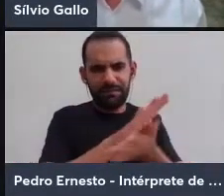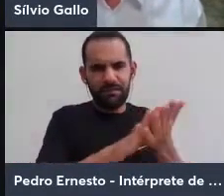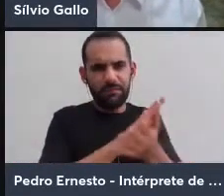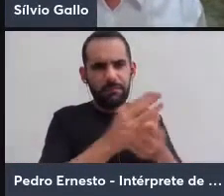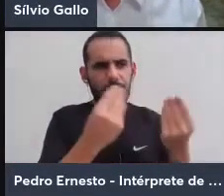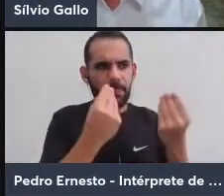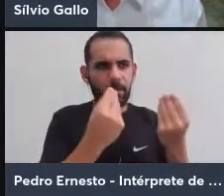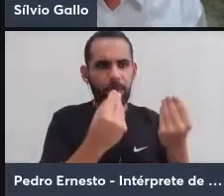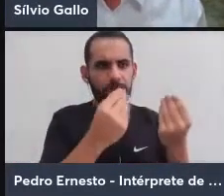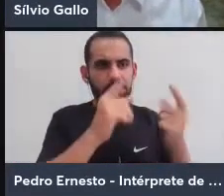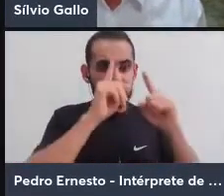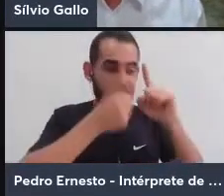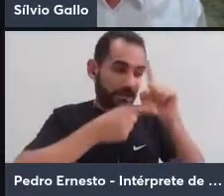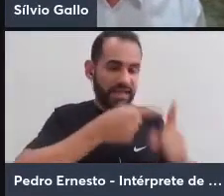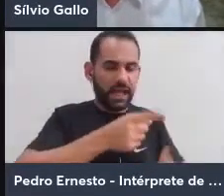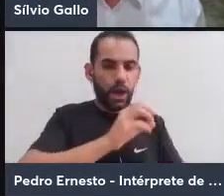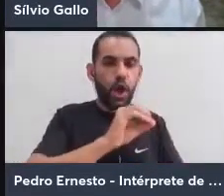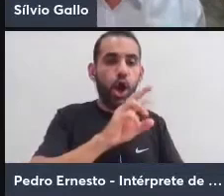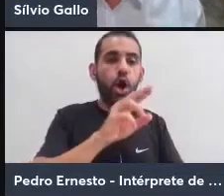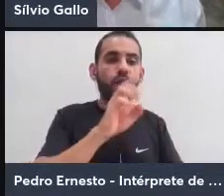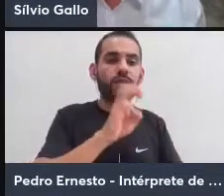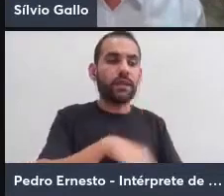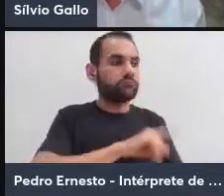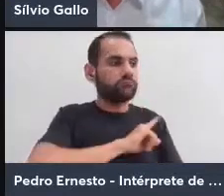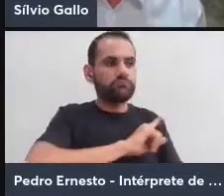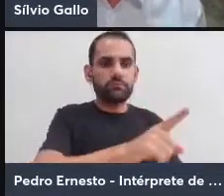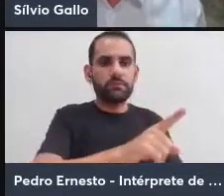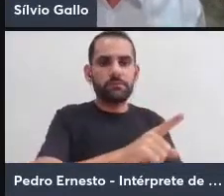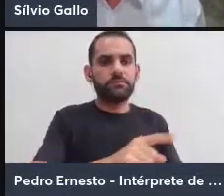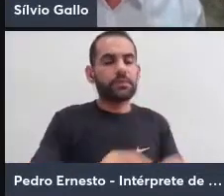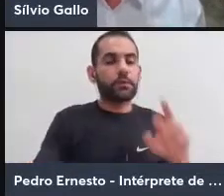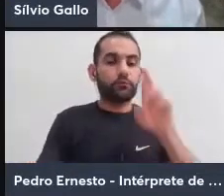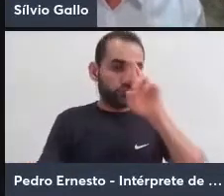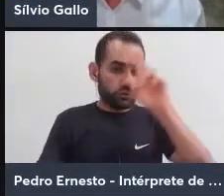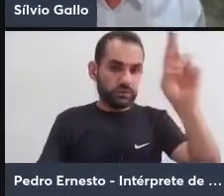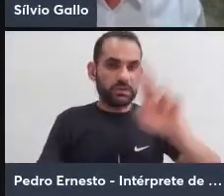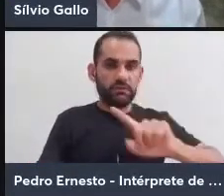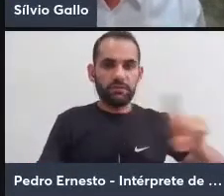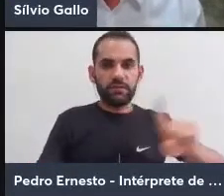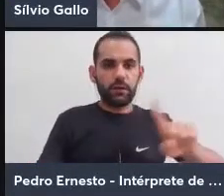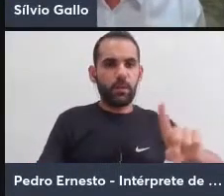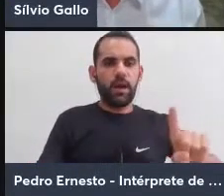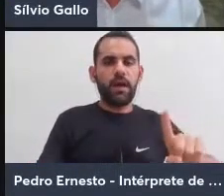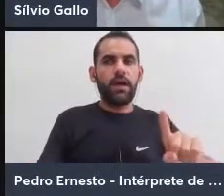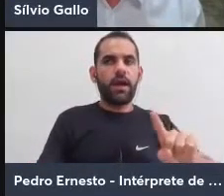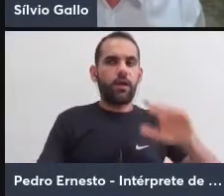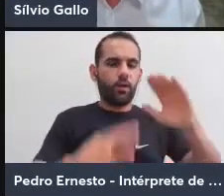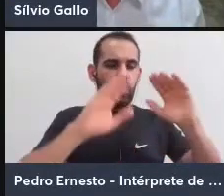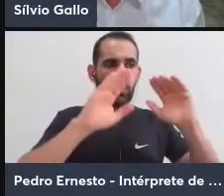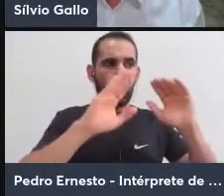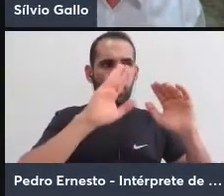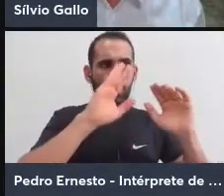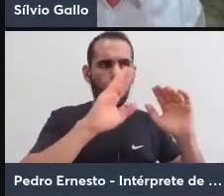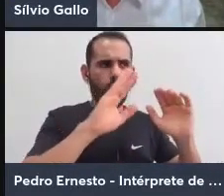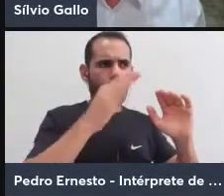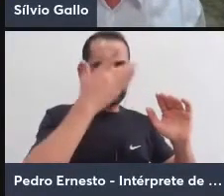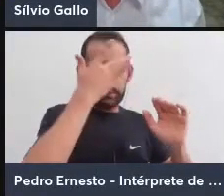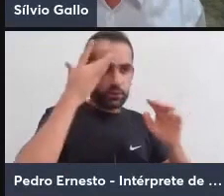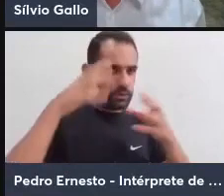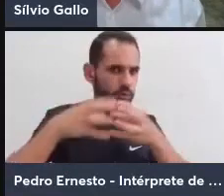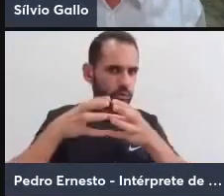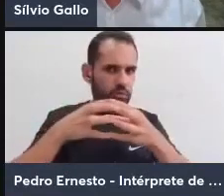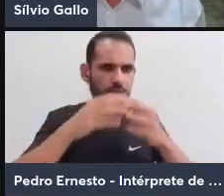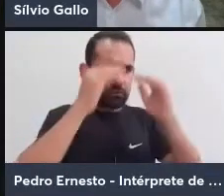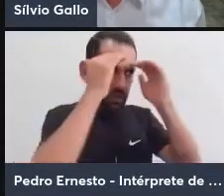dar uma ordem. O chefe não é um comandante, as pessoas da tribo não têm nenhum dever de obediência. O